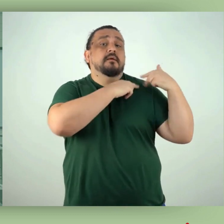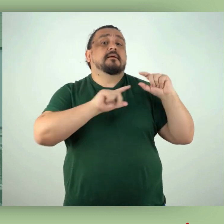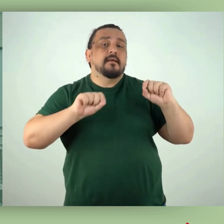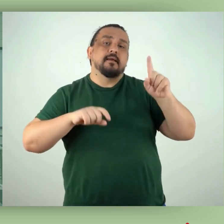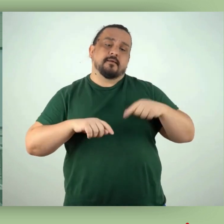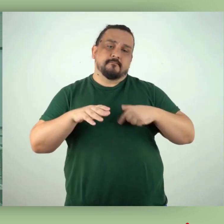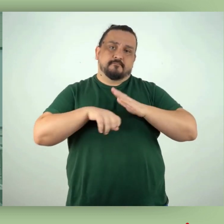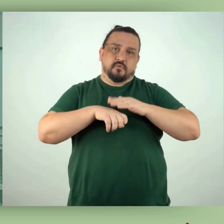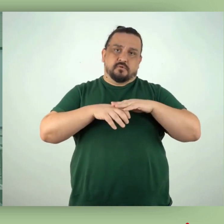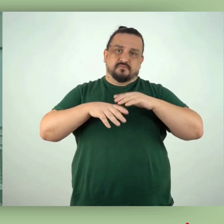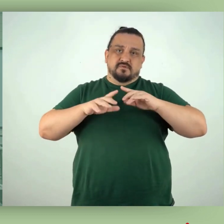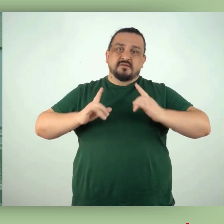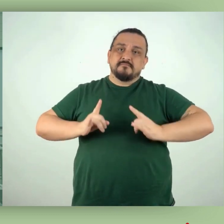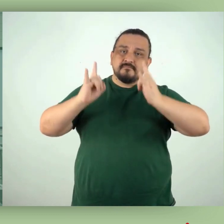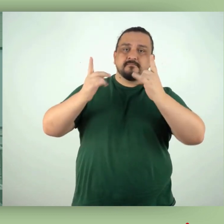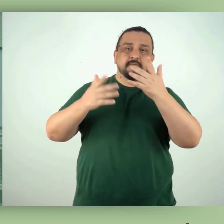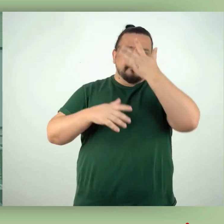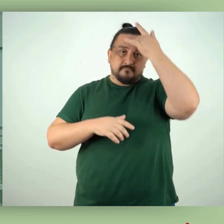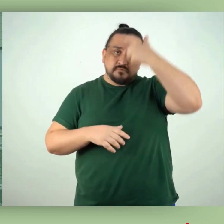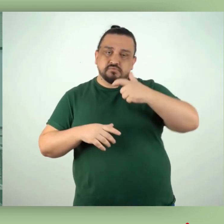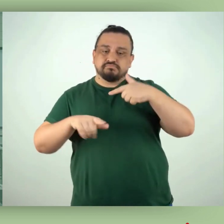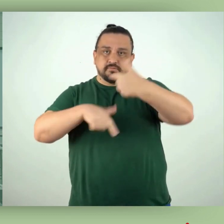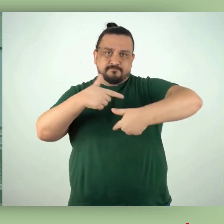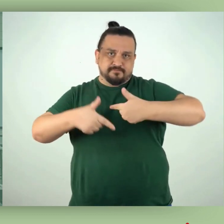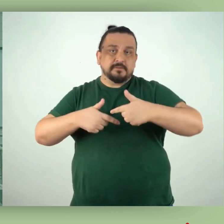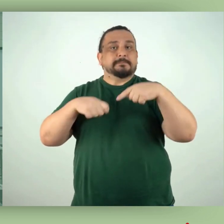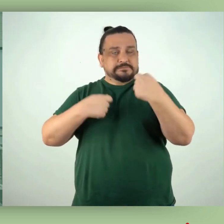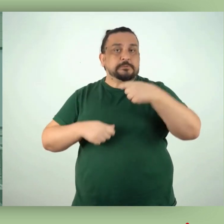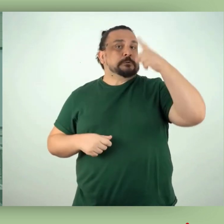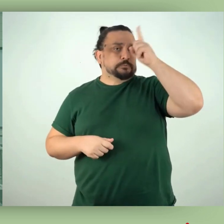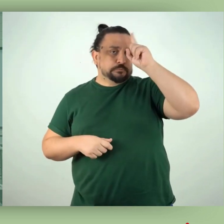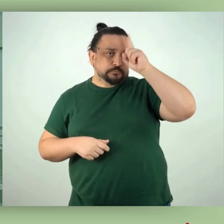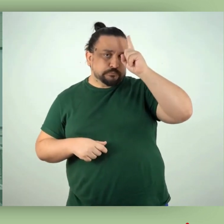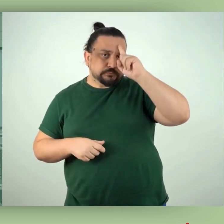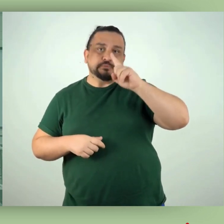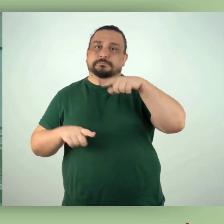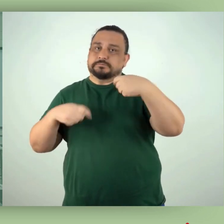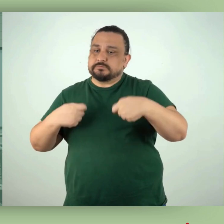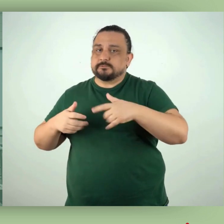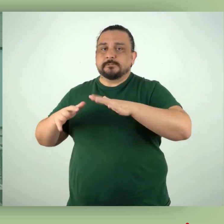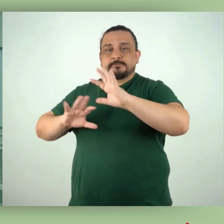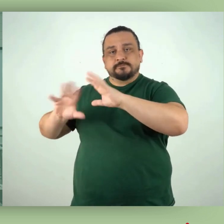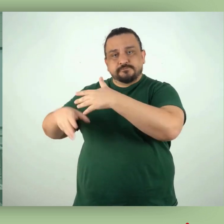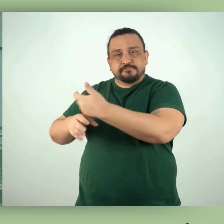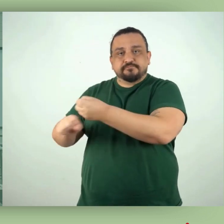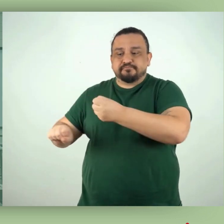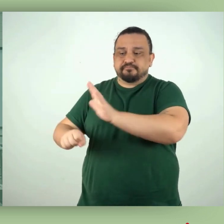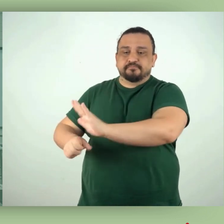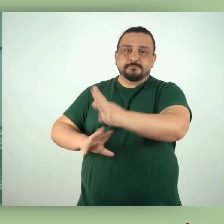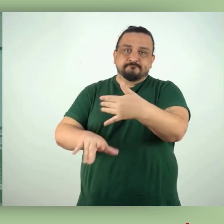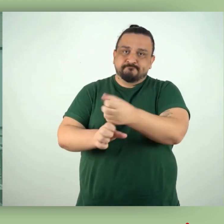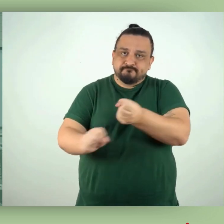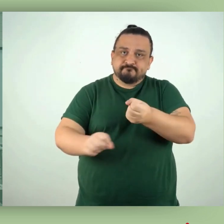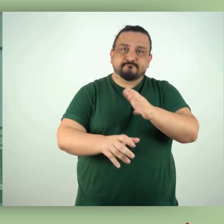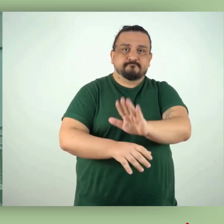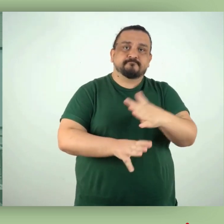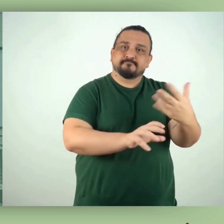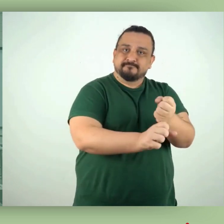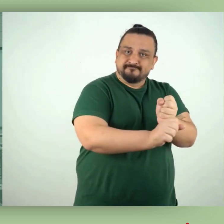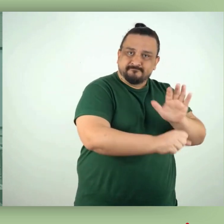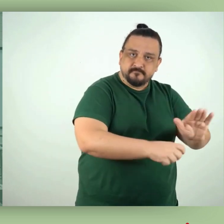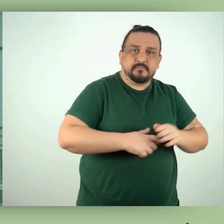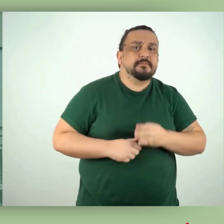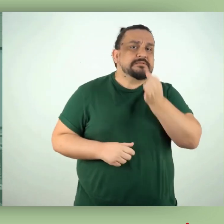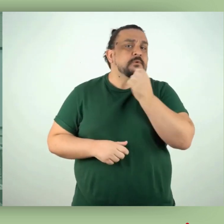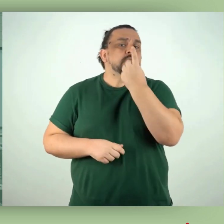responsabilidade de seus geradores e deve ser uma atividade diária e rotineira nos laboratórios, imediatamente